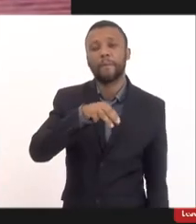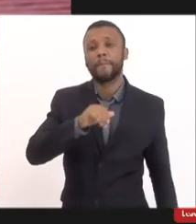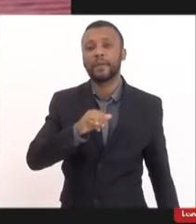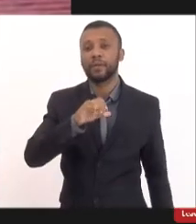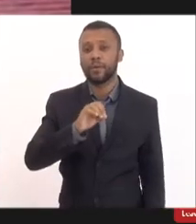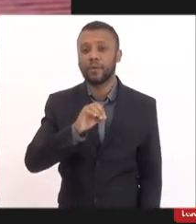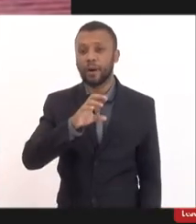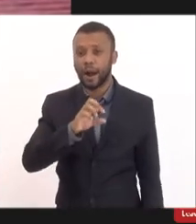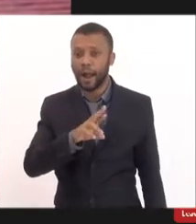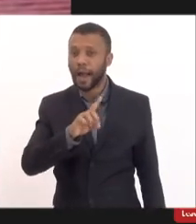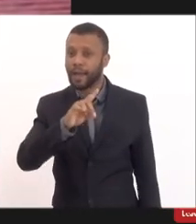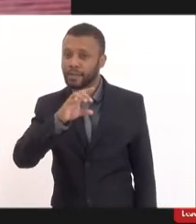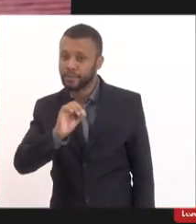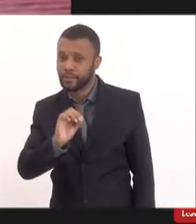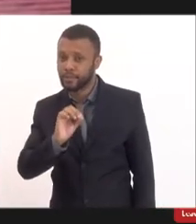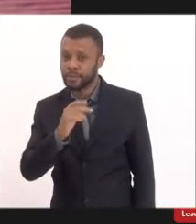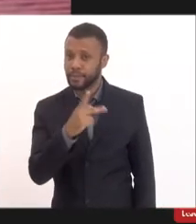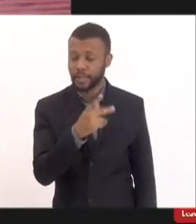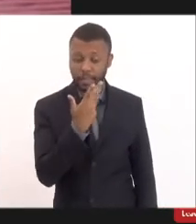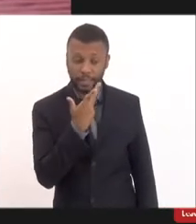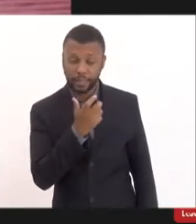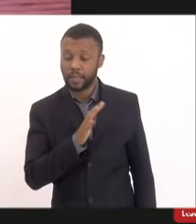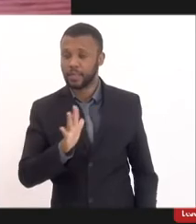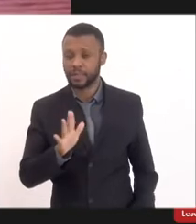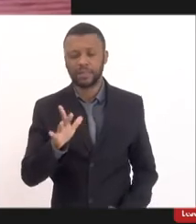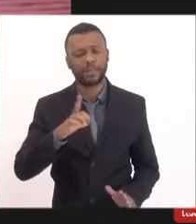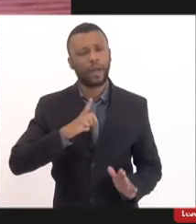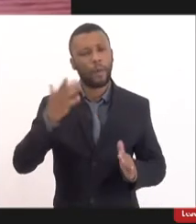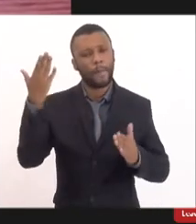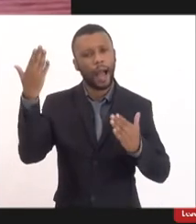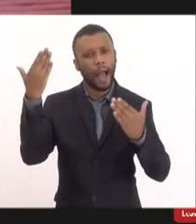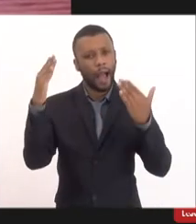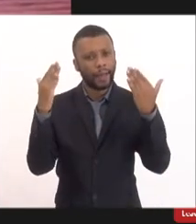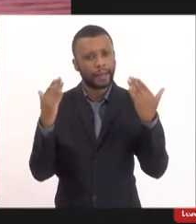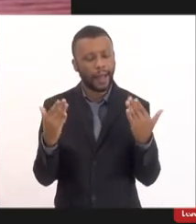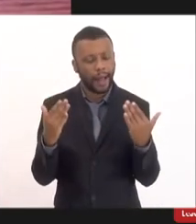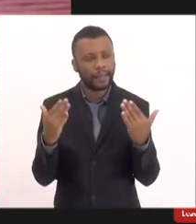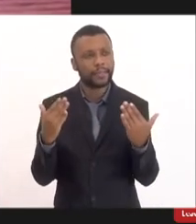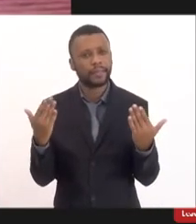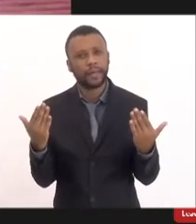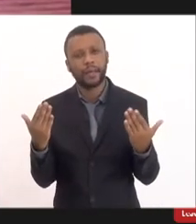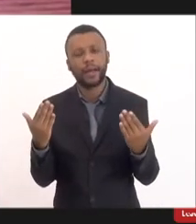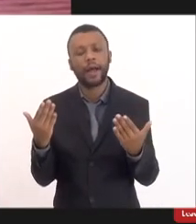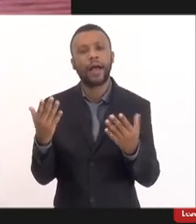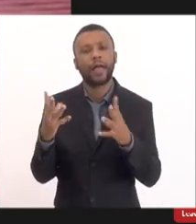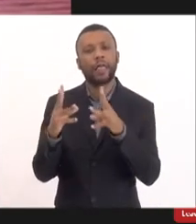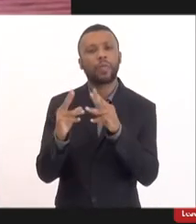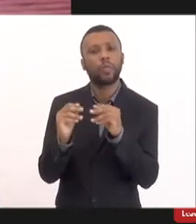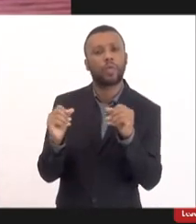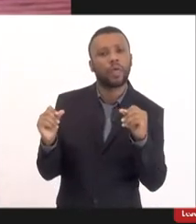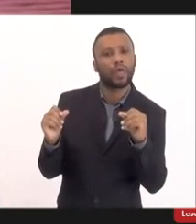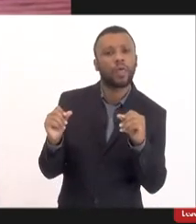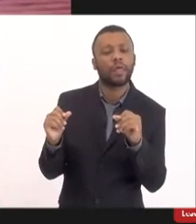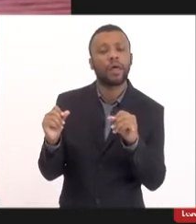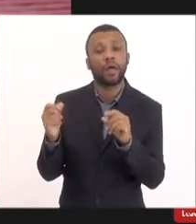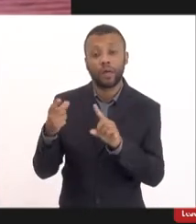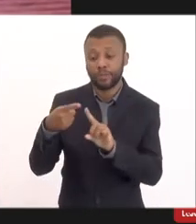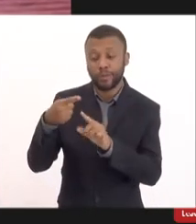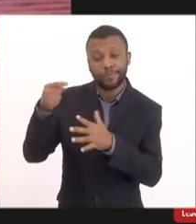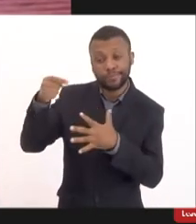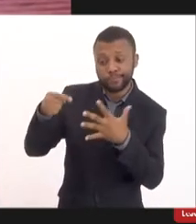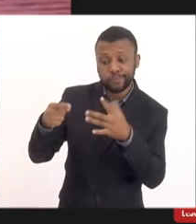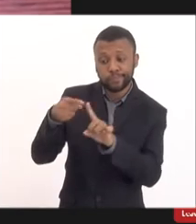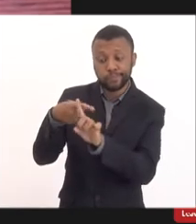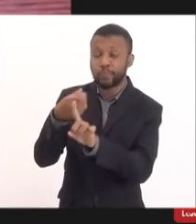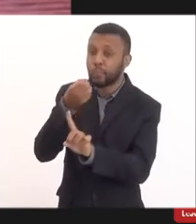com essa balança com essa análise de risco-benefício perdendo muito do benefício da vacina não vou